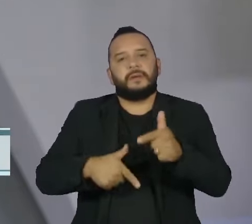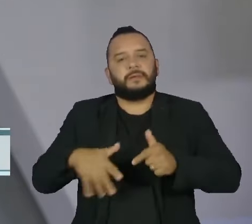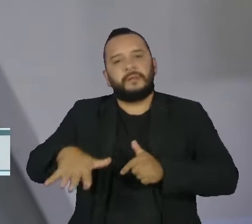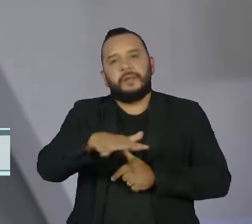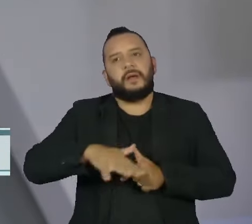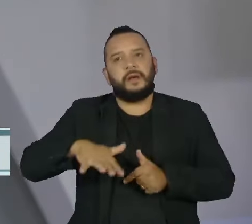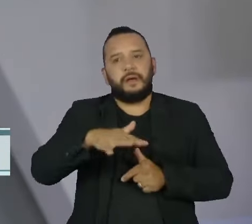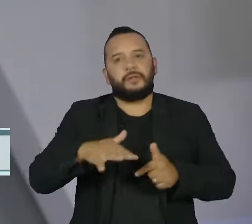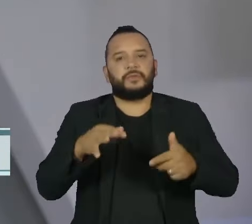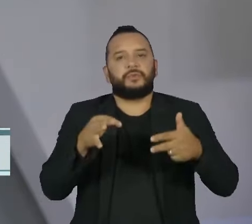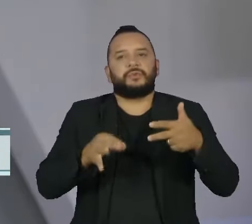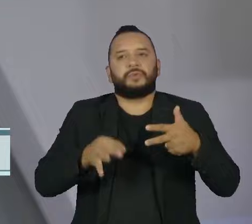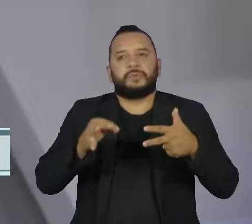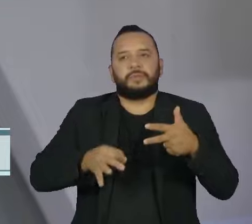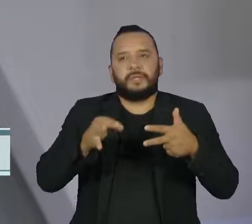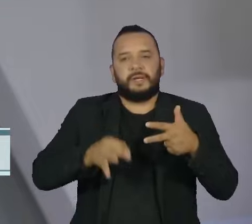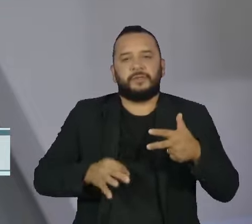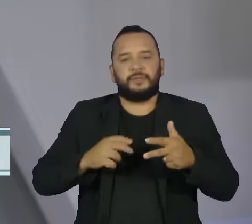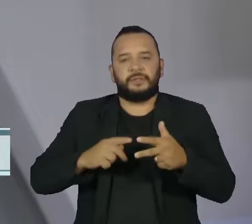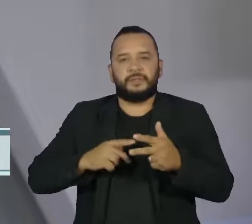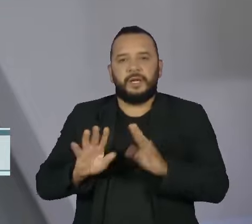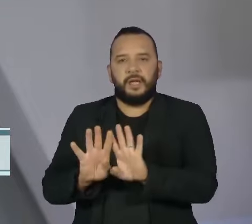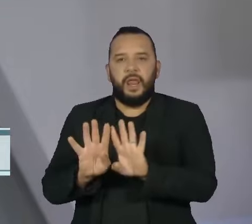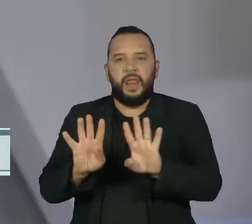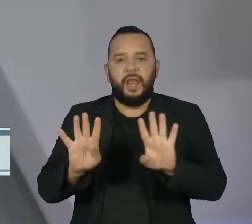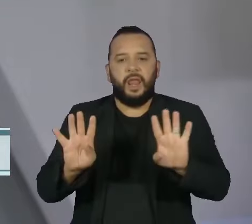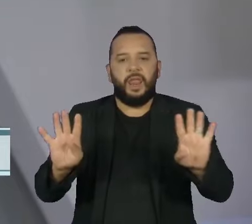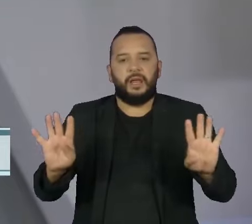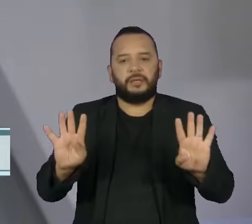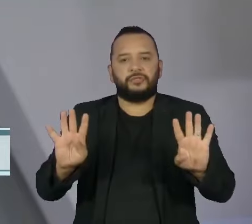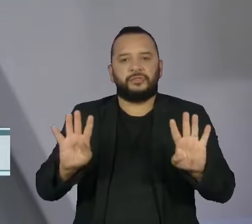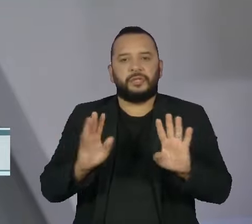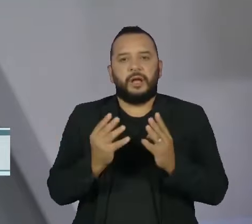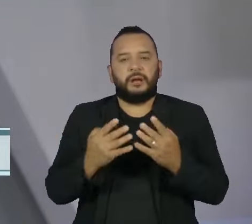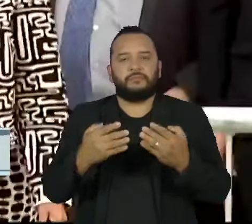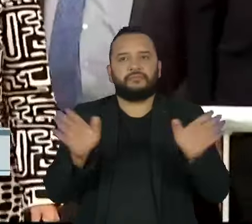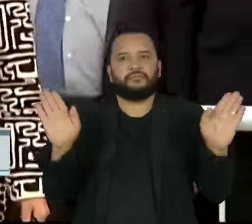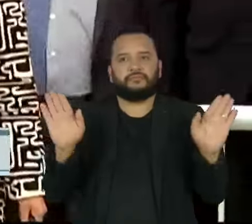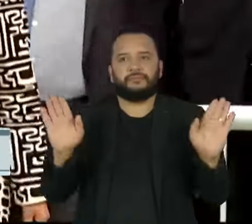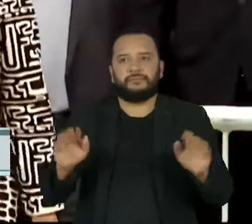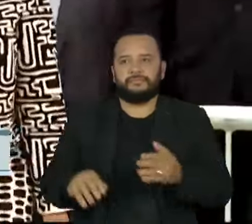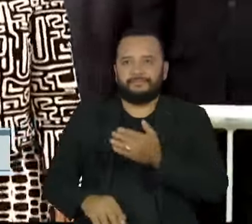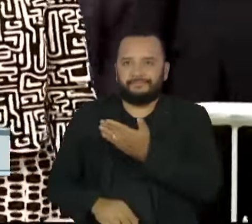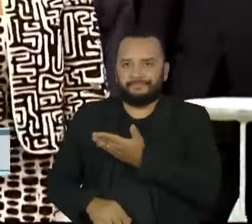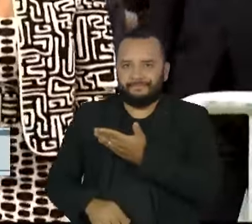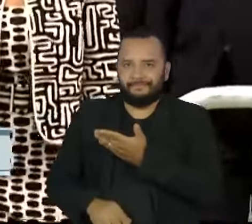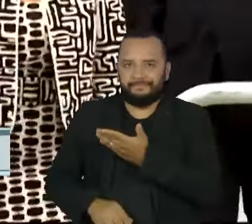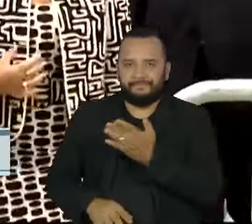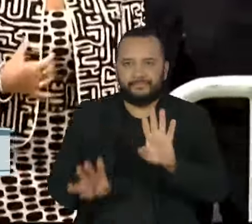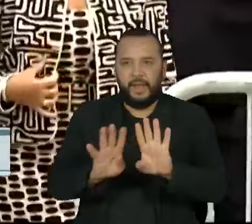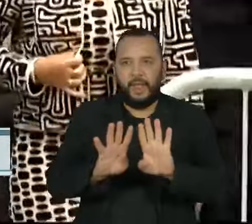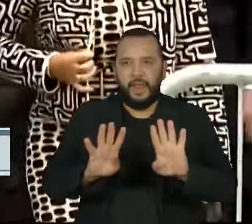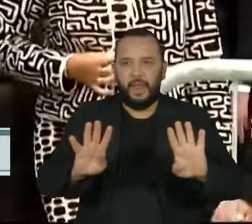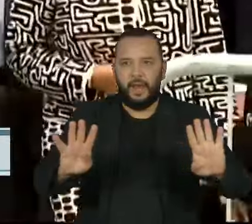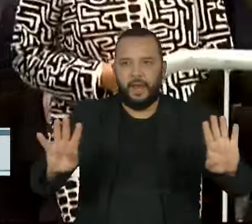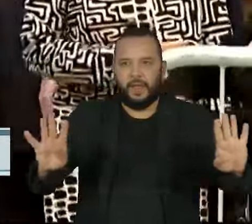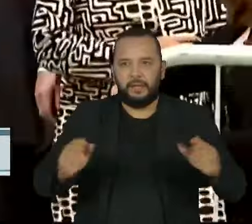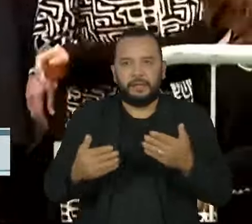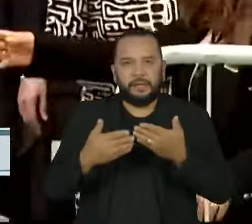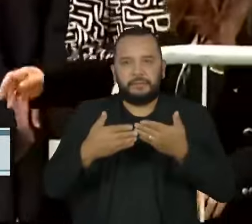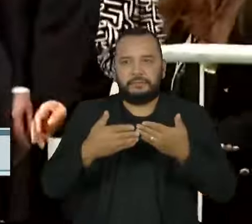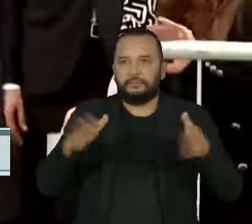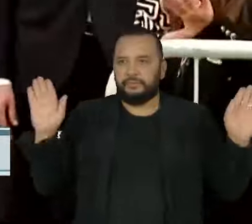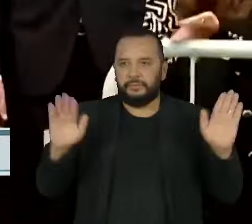as grades que protegiam o prédio do Supremo Tribunal Federal foram retiradas. A retirada das grades que